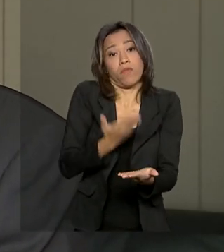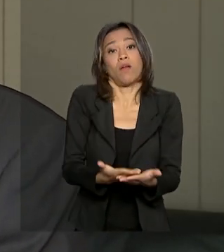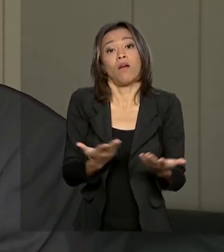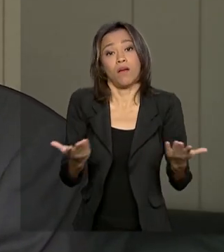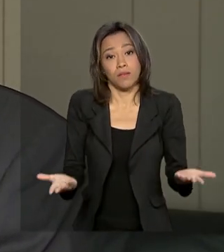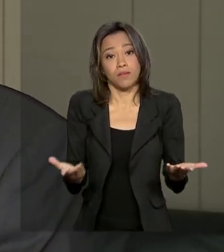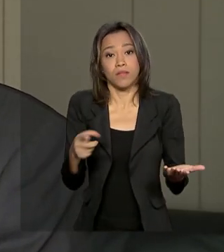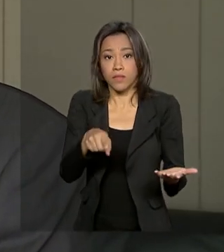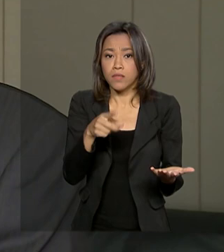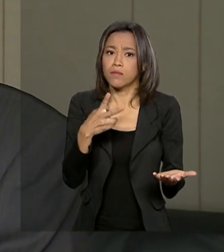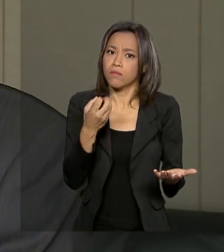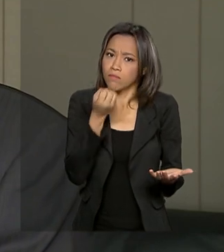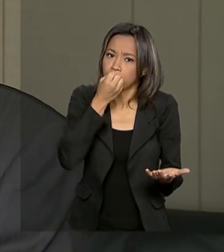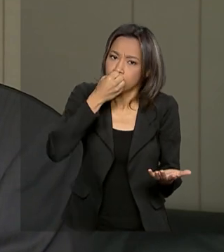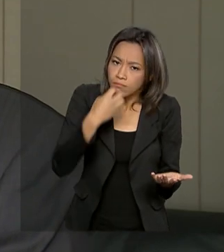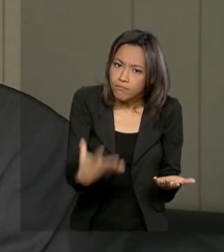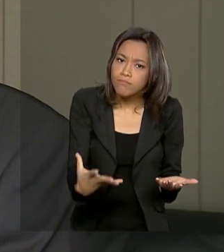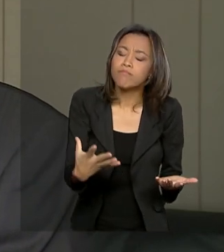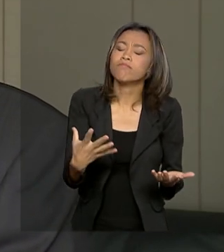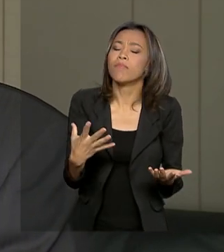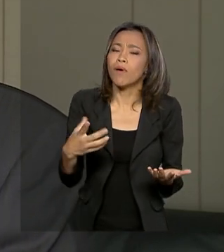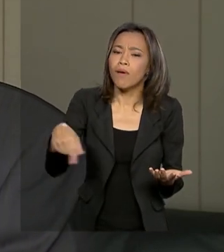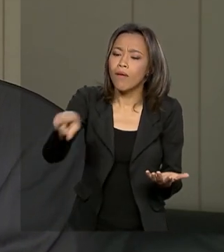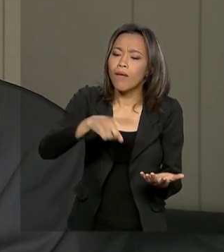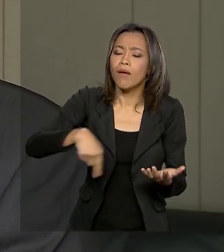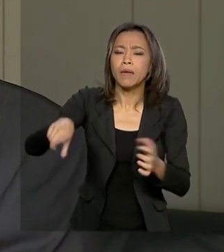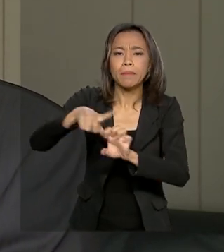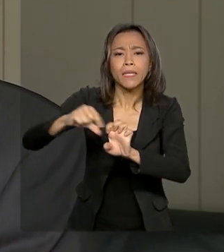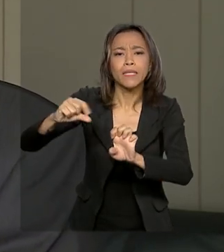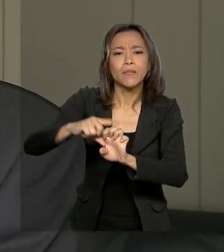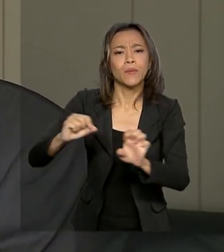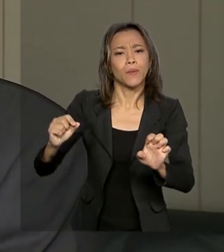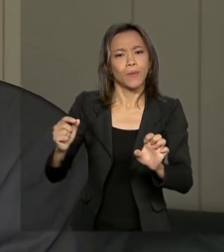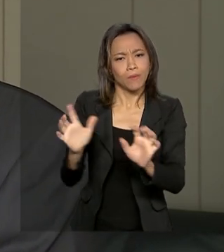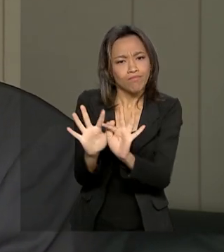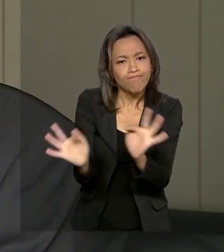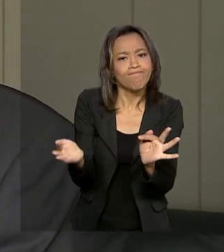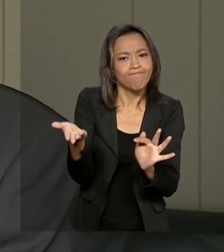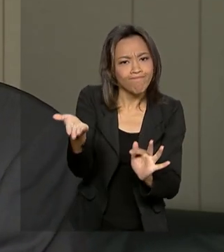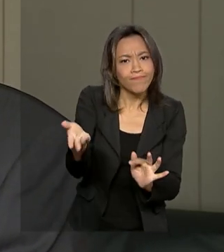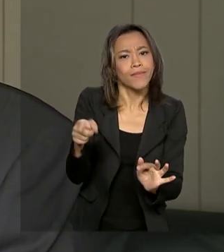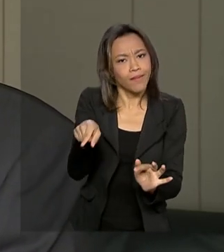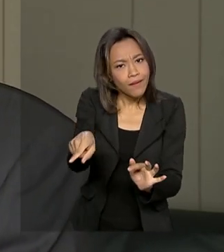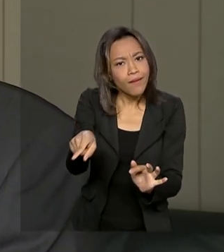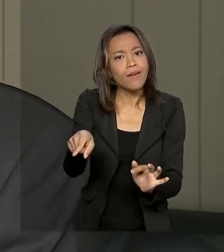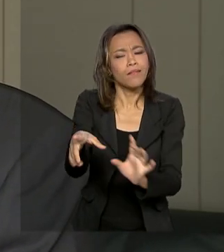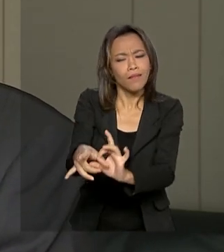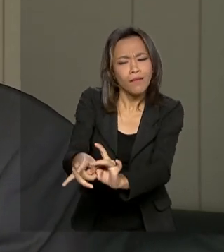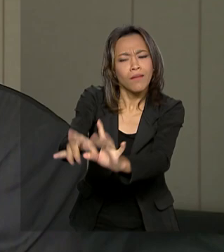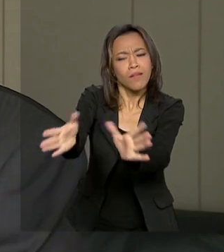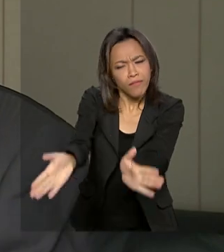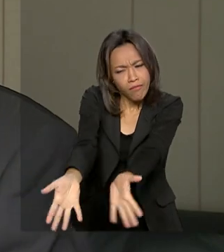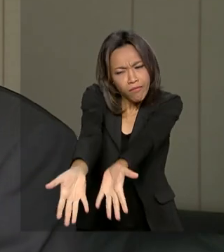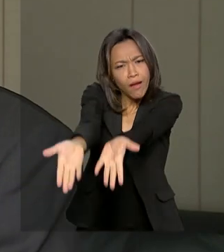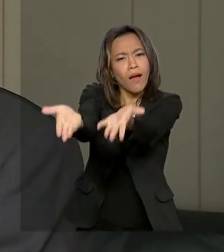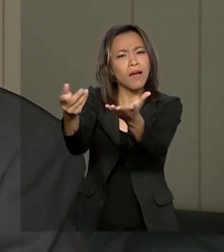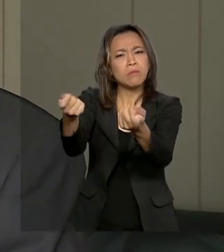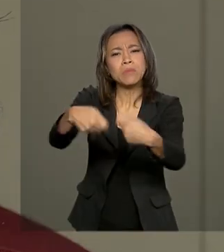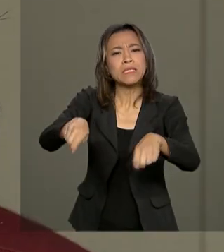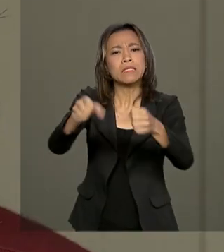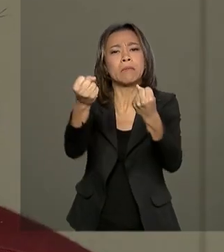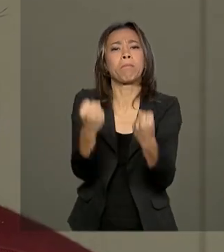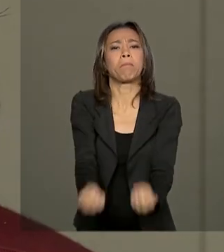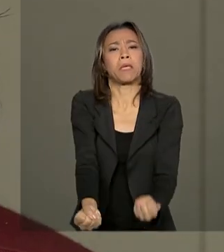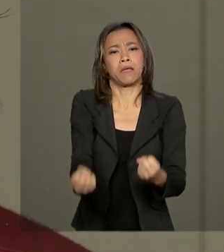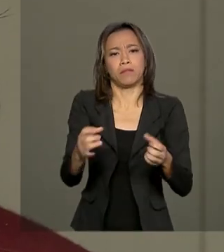ponto alto, forte, no micro pequeno empresário, no empreendedor, dizendo que ele está livre para caminhar sem as peias do Estado.